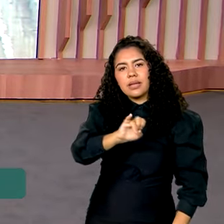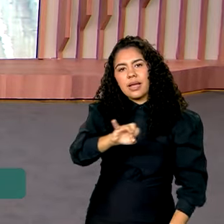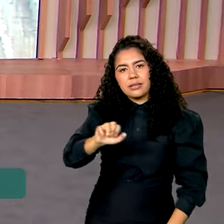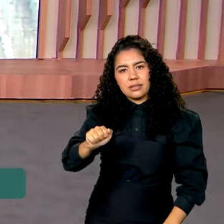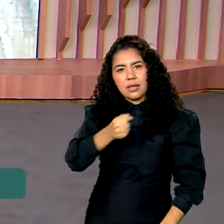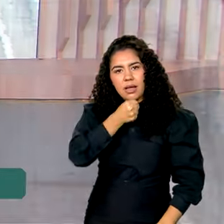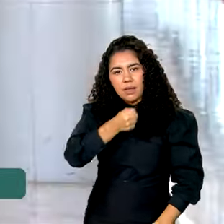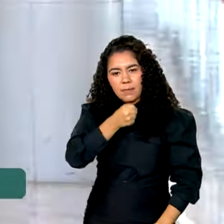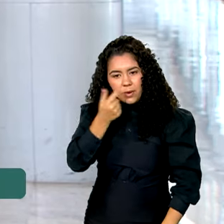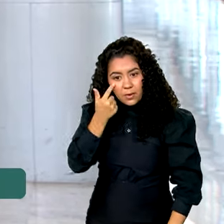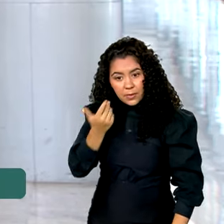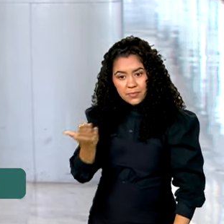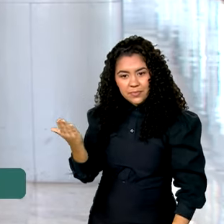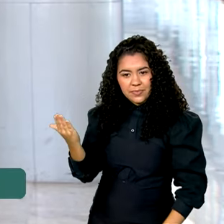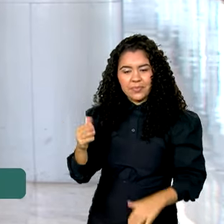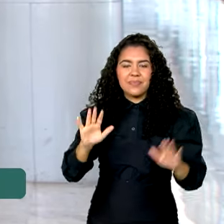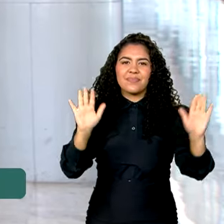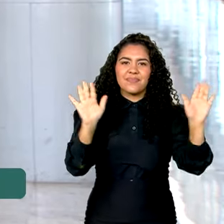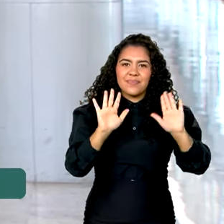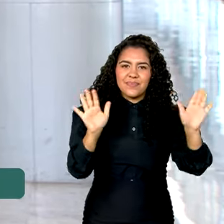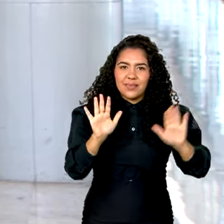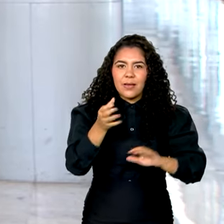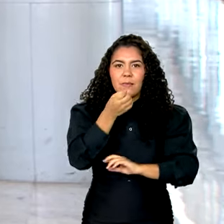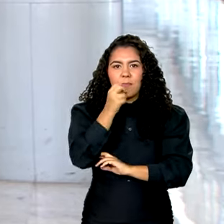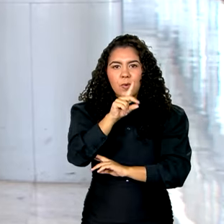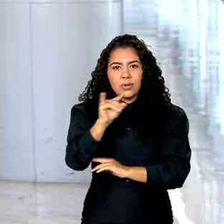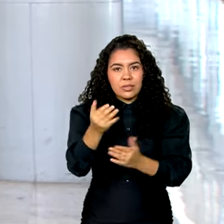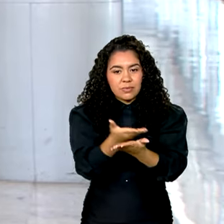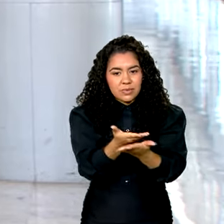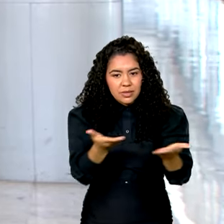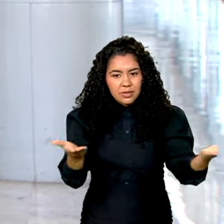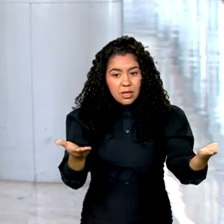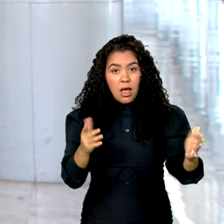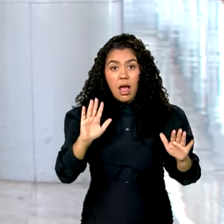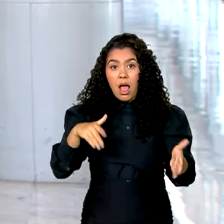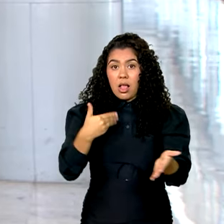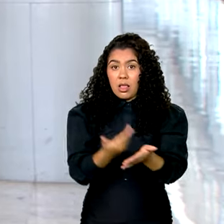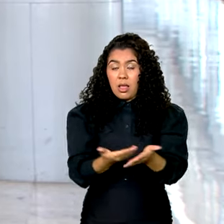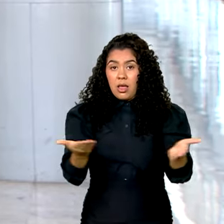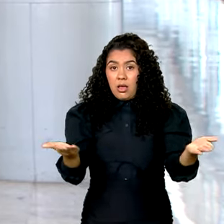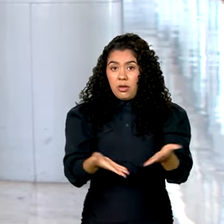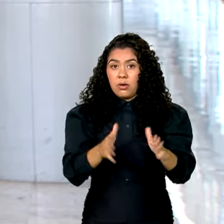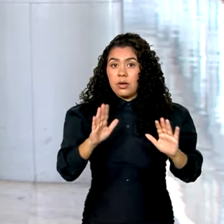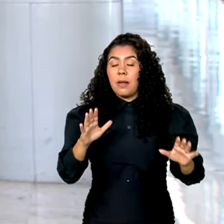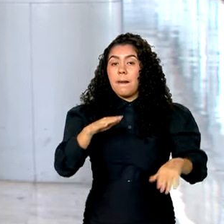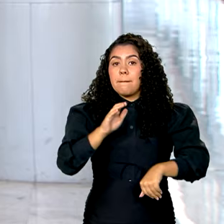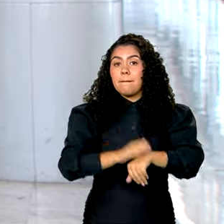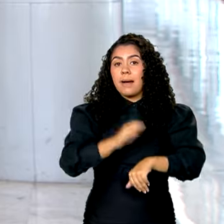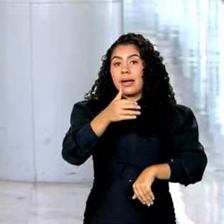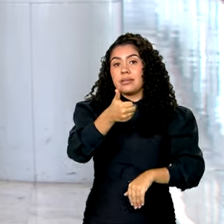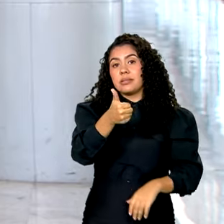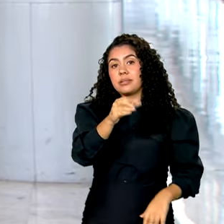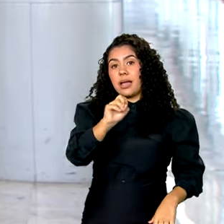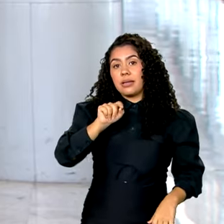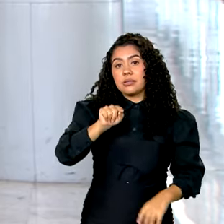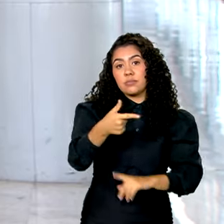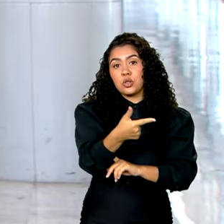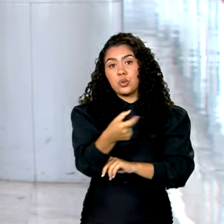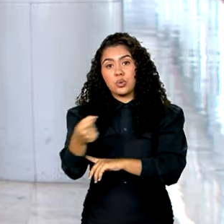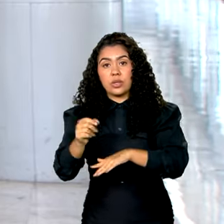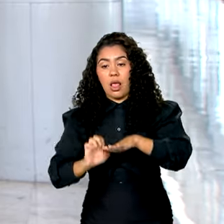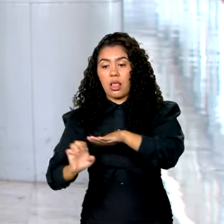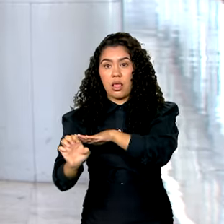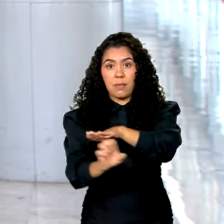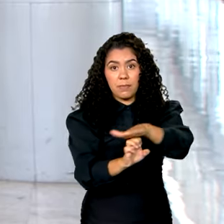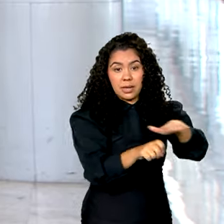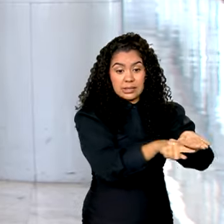Oi, Vanessa. Bom dia para você também. Bom dia a todos. Olha, até agora, mais de 10.200 empresas aderiram